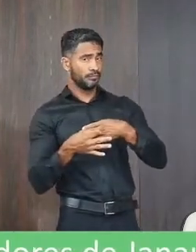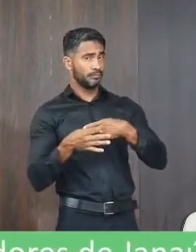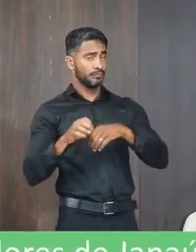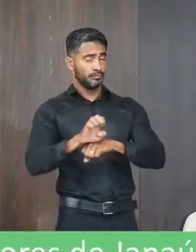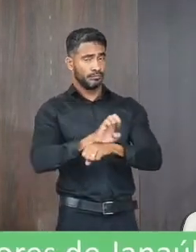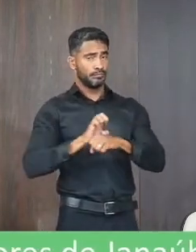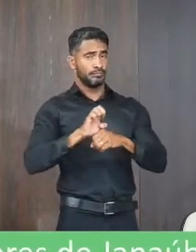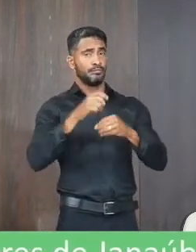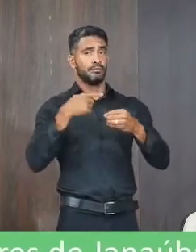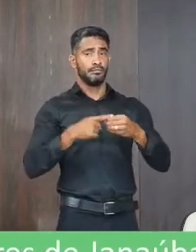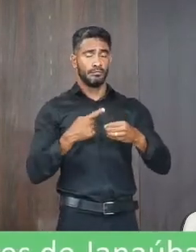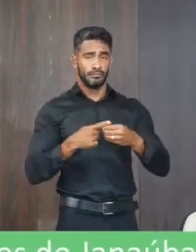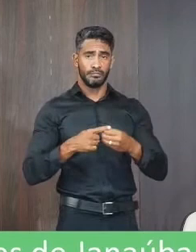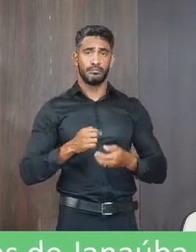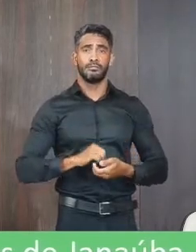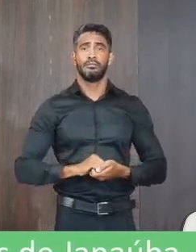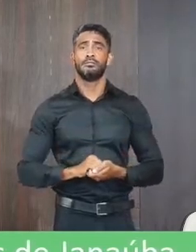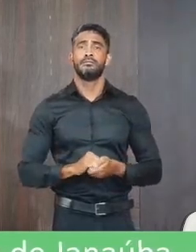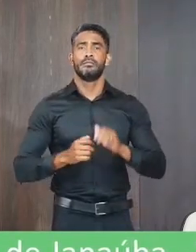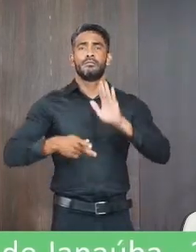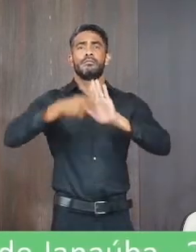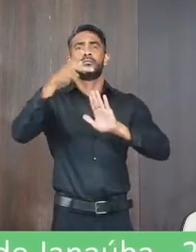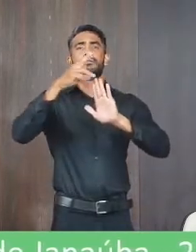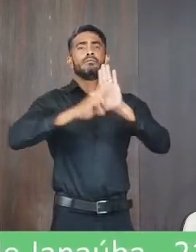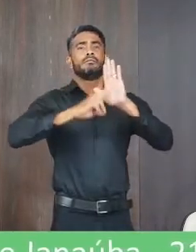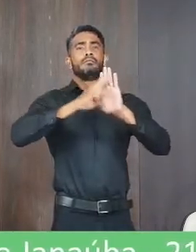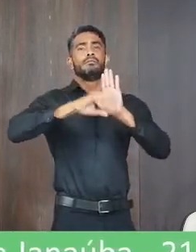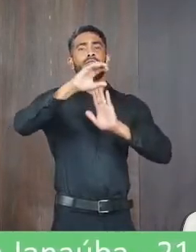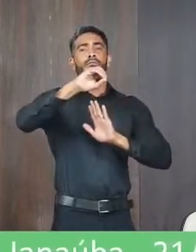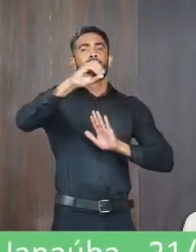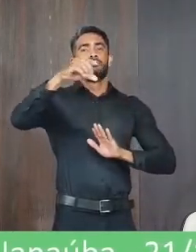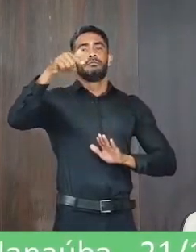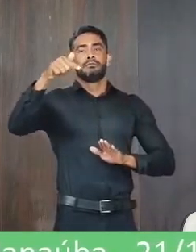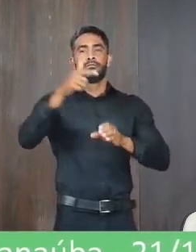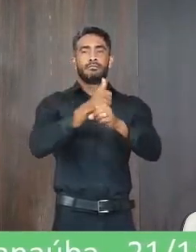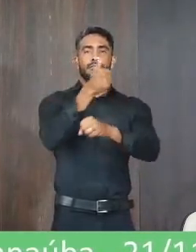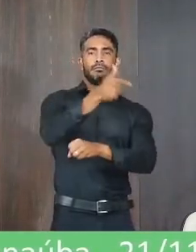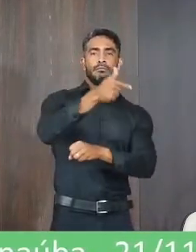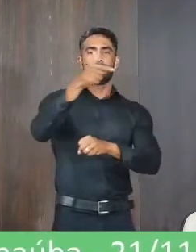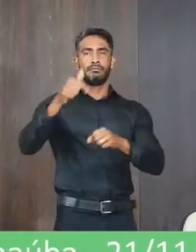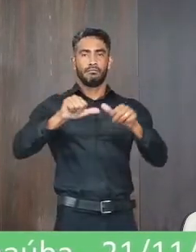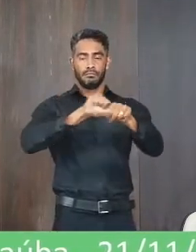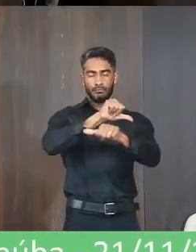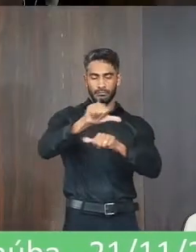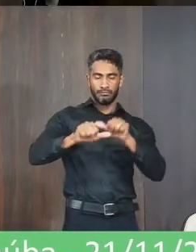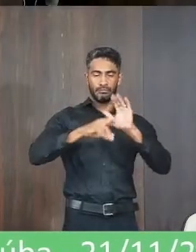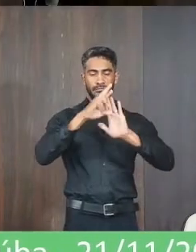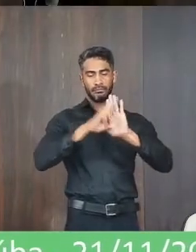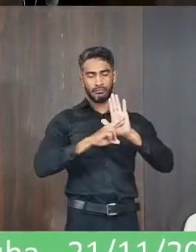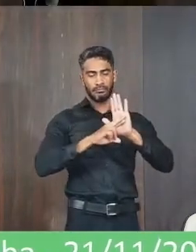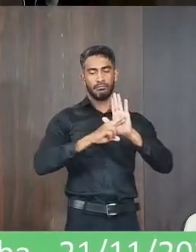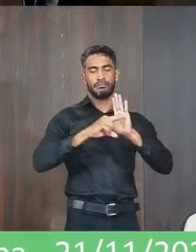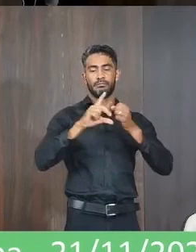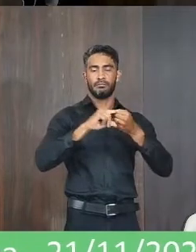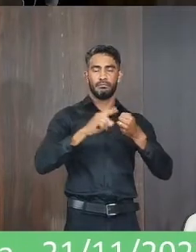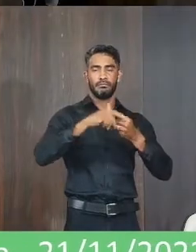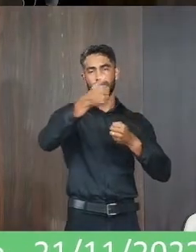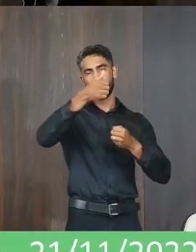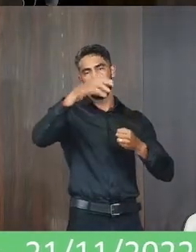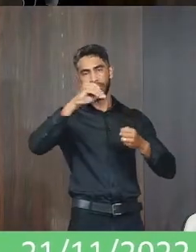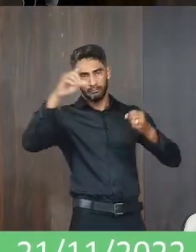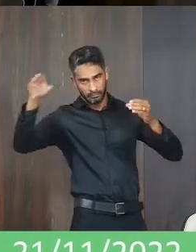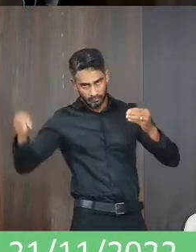Poder Executivo Municipal. O projeto de resolução 007-2022, altera a redação do artigo 10, e adiciona